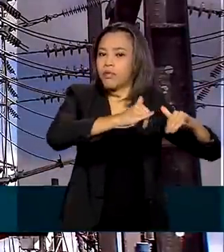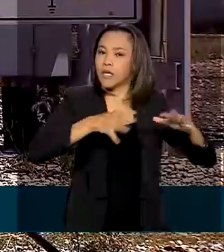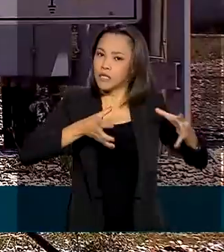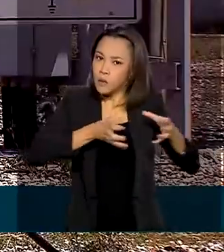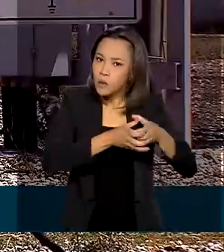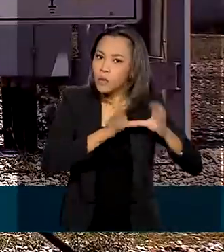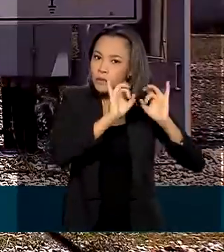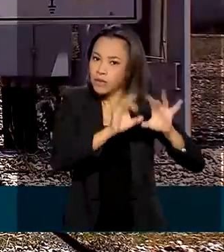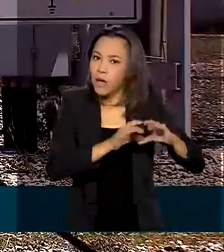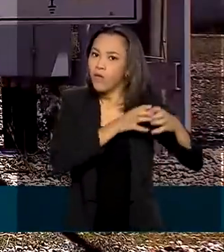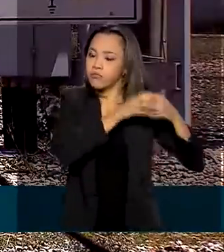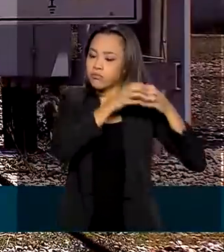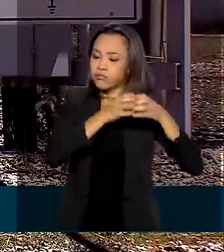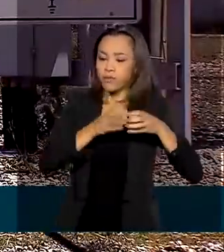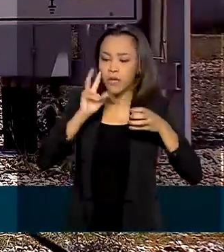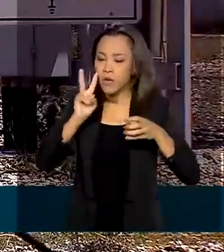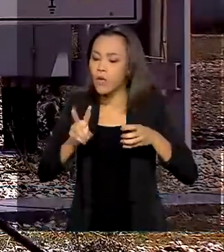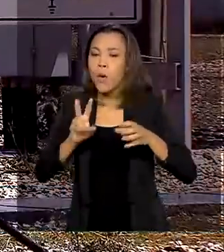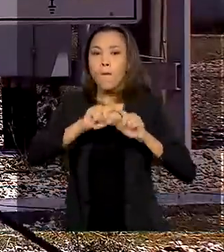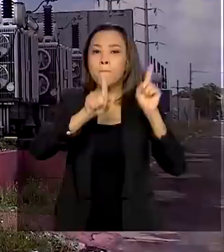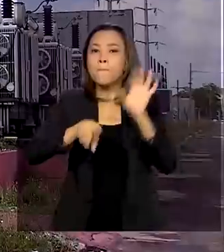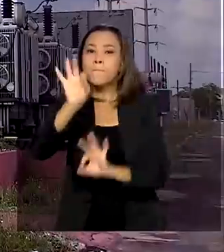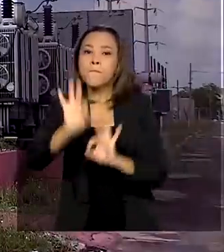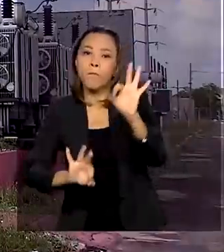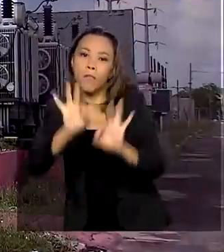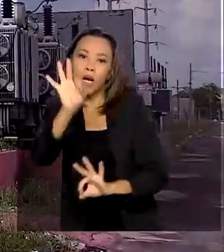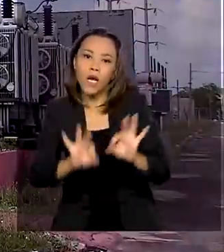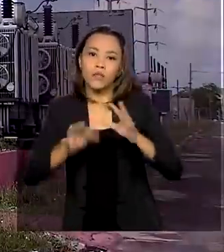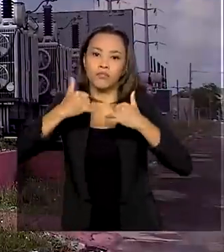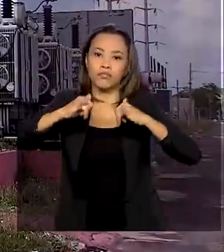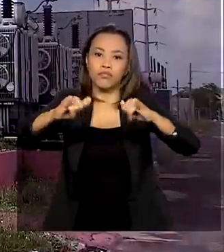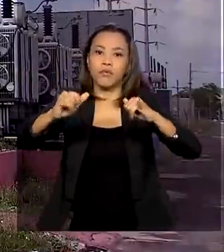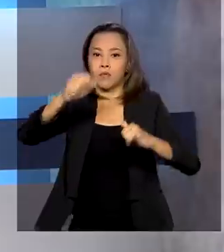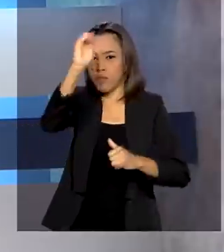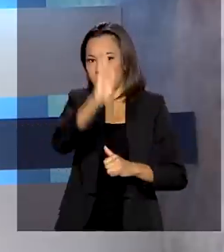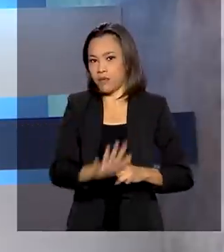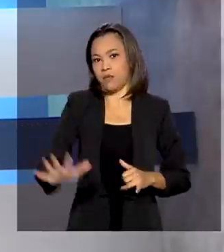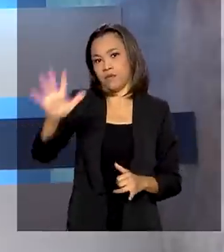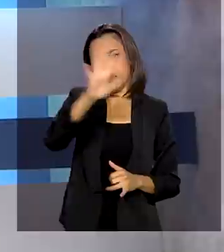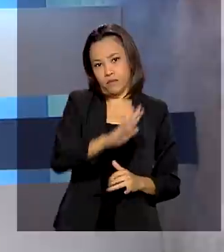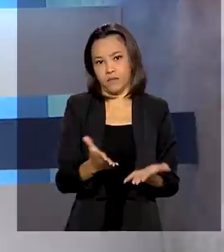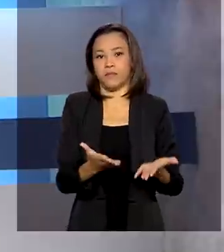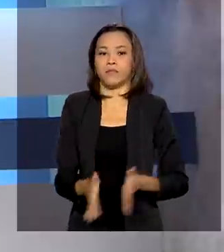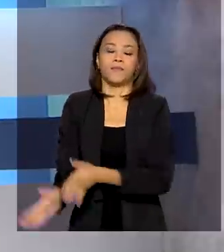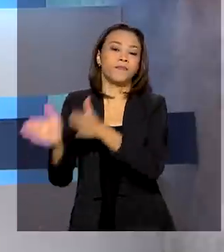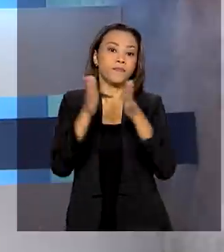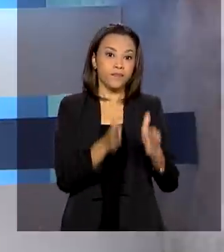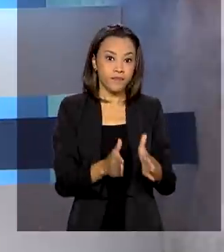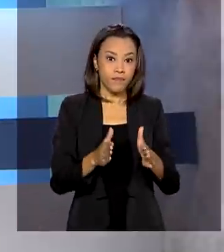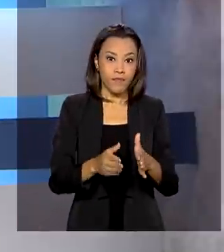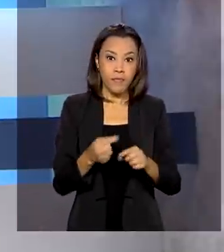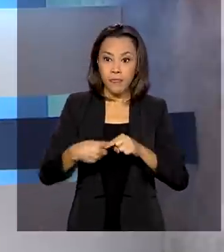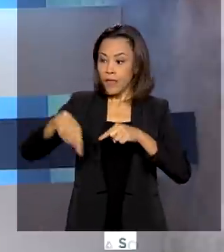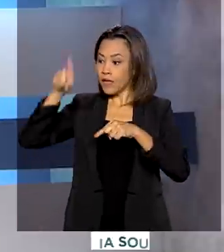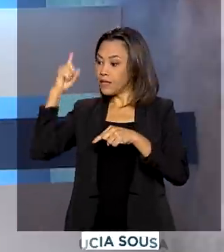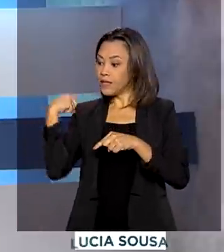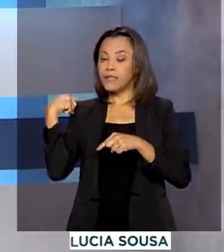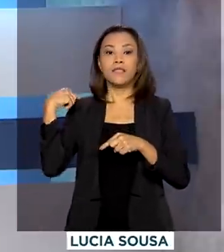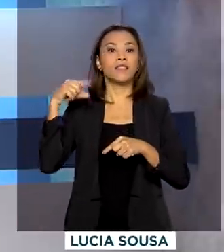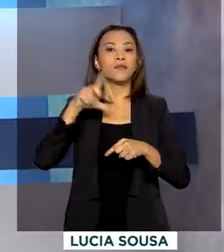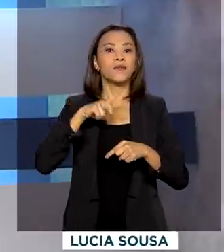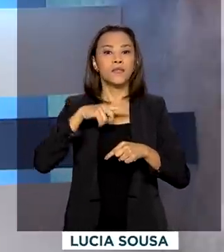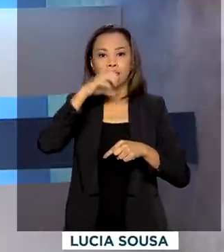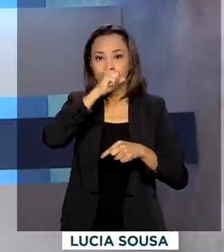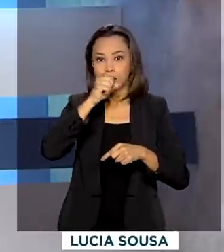Amapá, deve apresentar um novo plano energético para o país. E neste fim de semana, teve reunião de